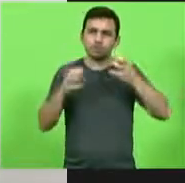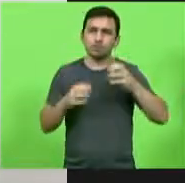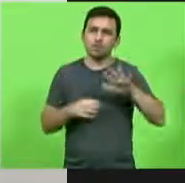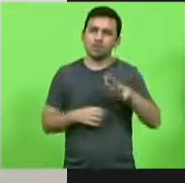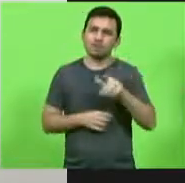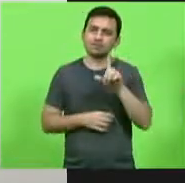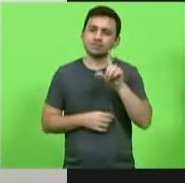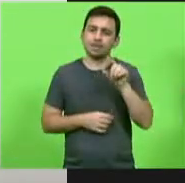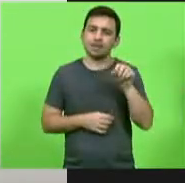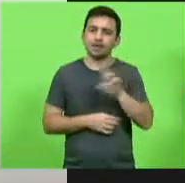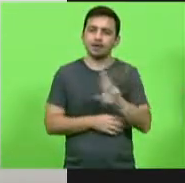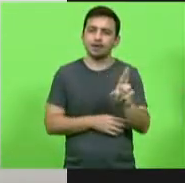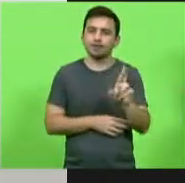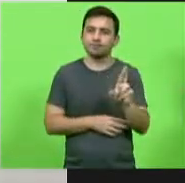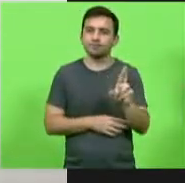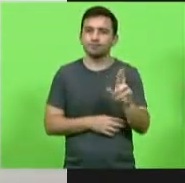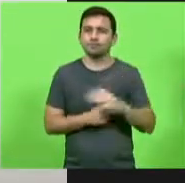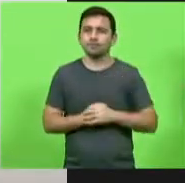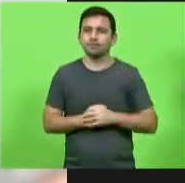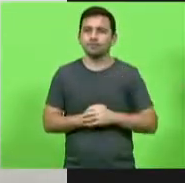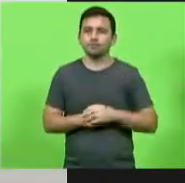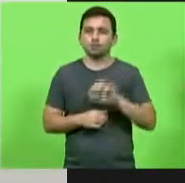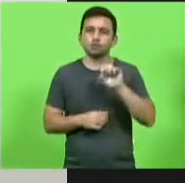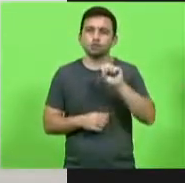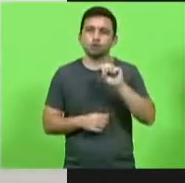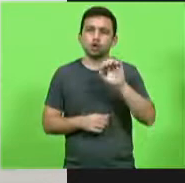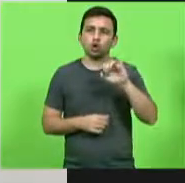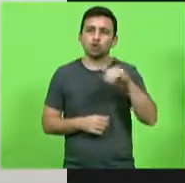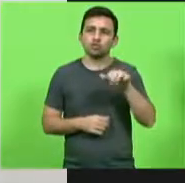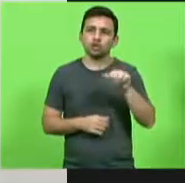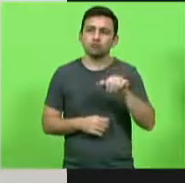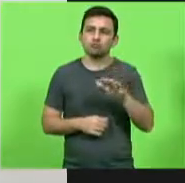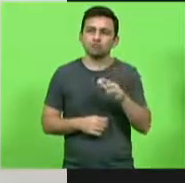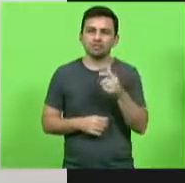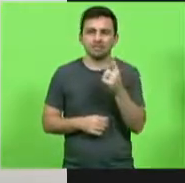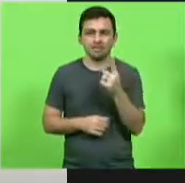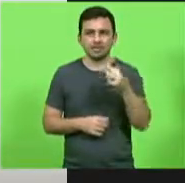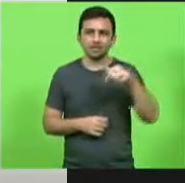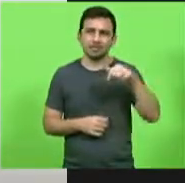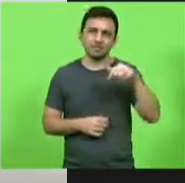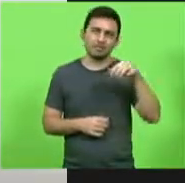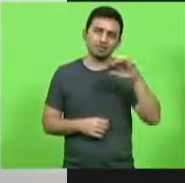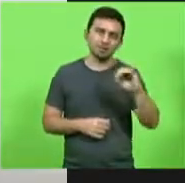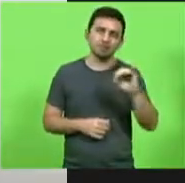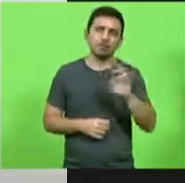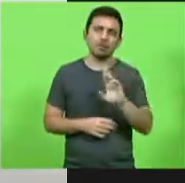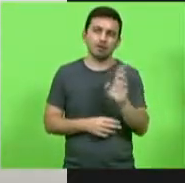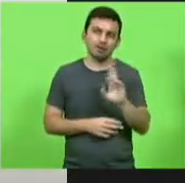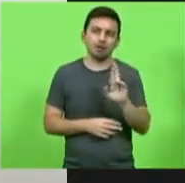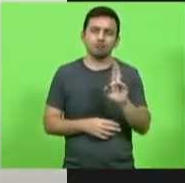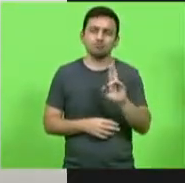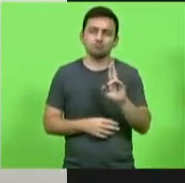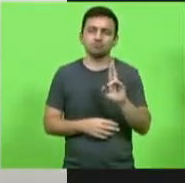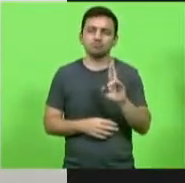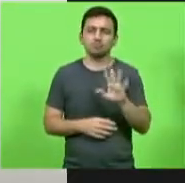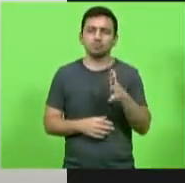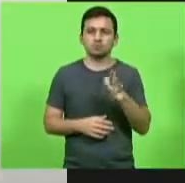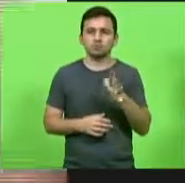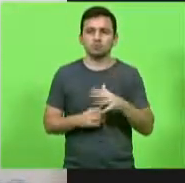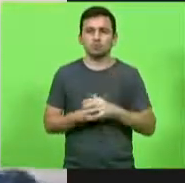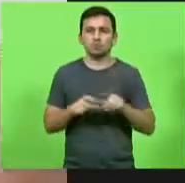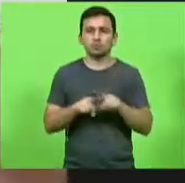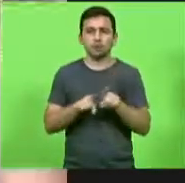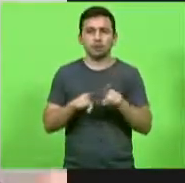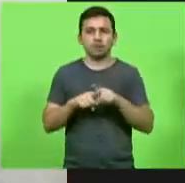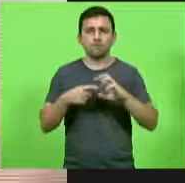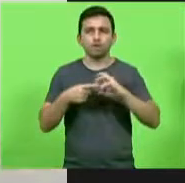reais quando a saca de soja está em torno de cento e setenta cento e oitenta reais e